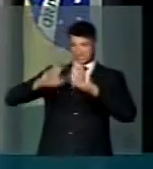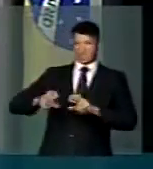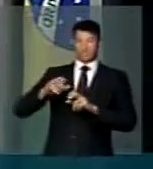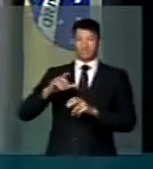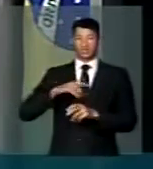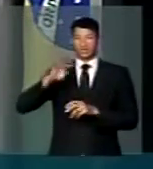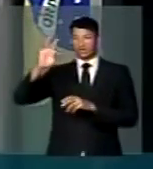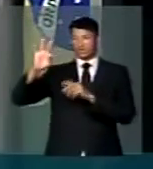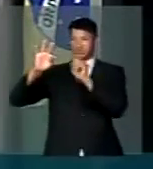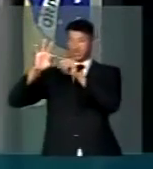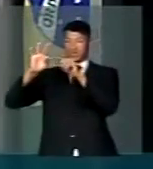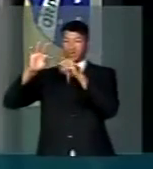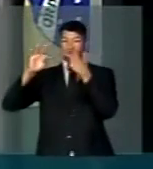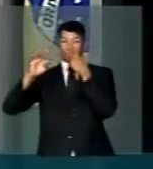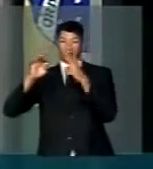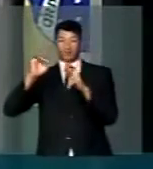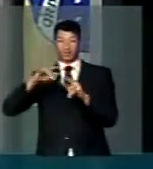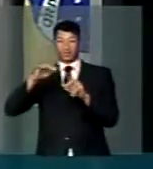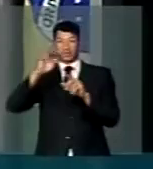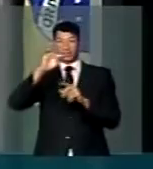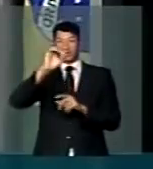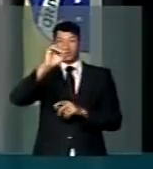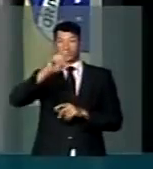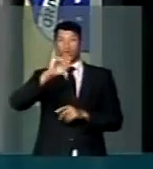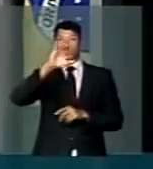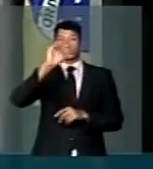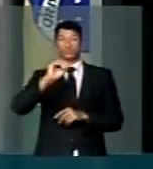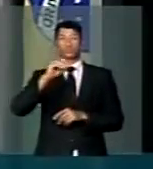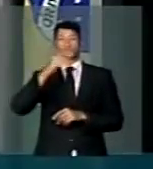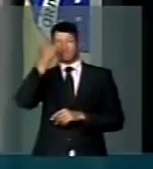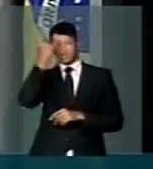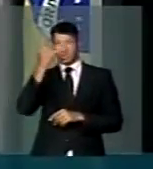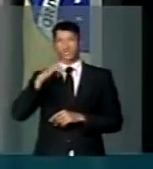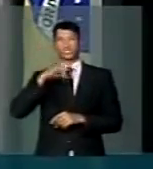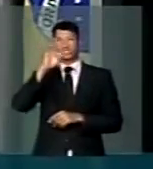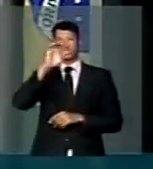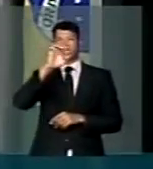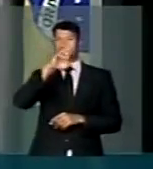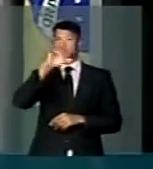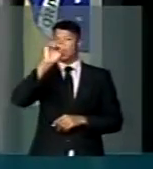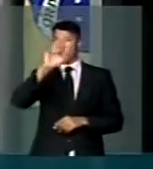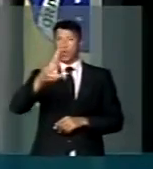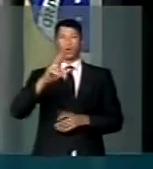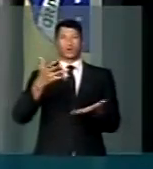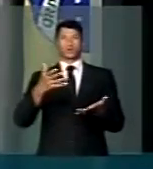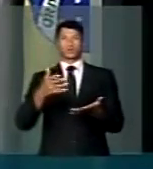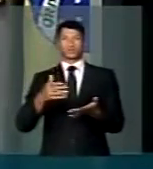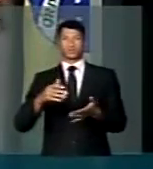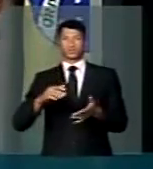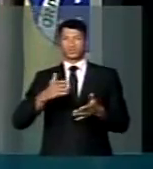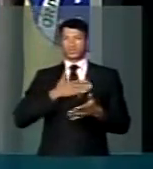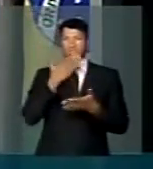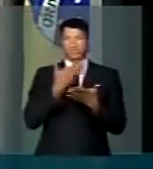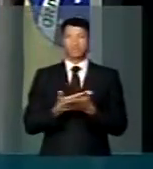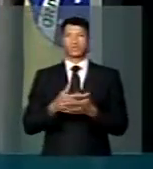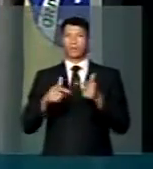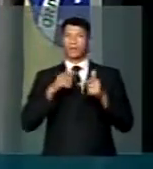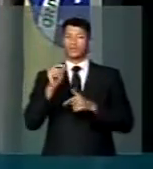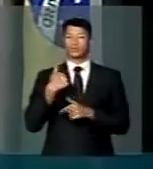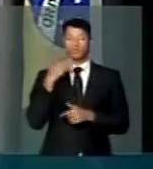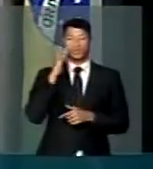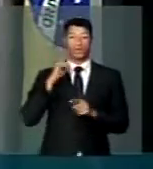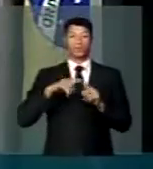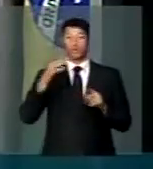Querem colocar lá um T, parecendo que aquilo é tóxico, para passar uma ideia de terror para as pessoas. Serviço de quem, eu não sei.